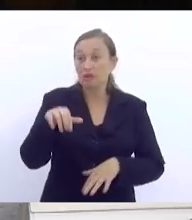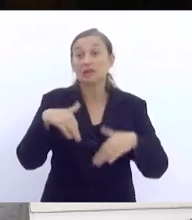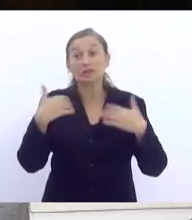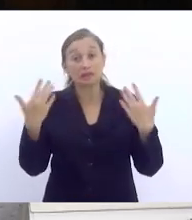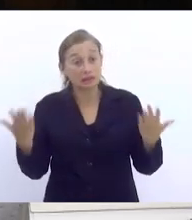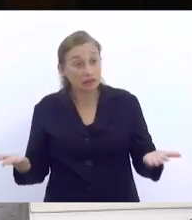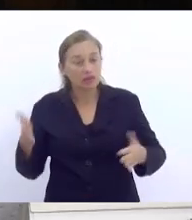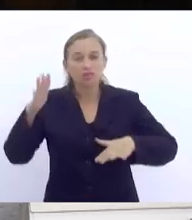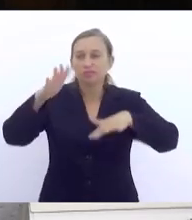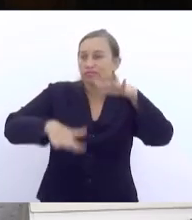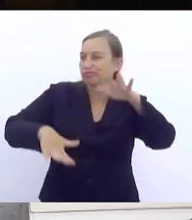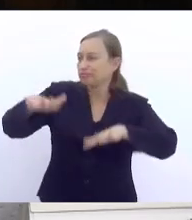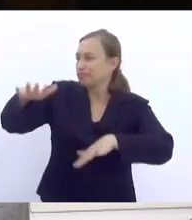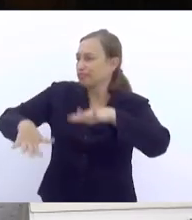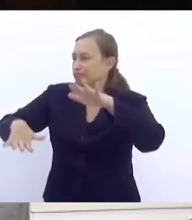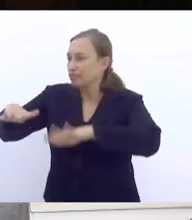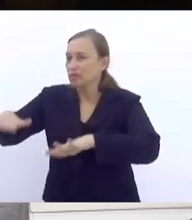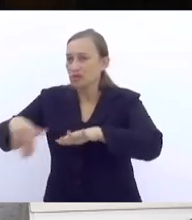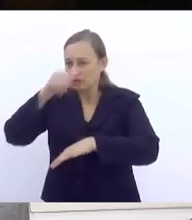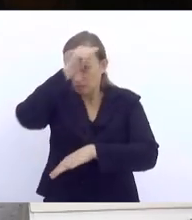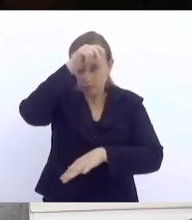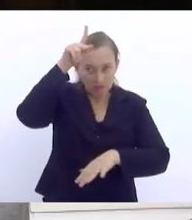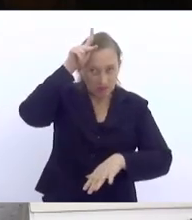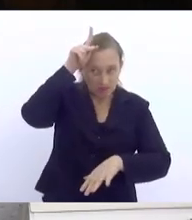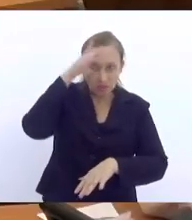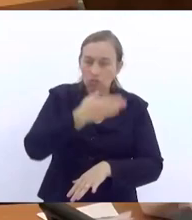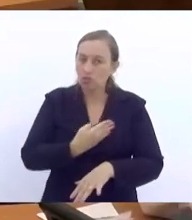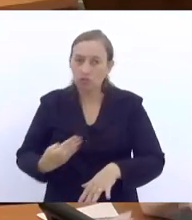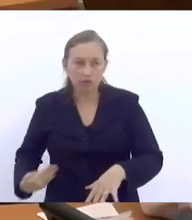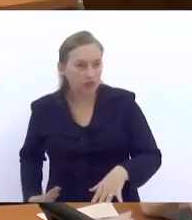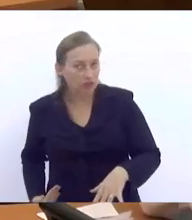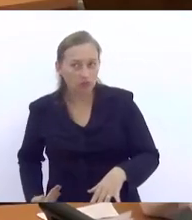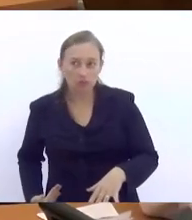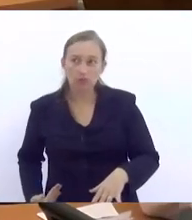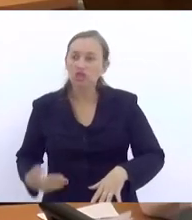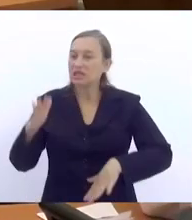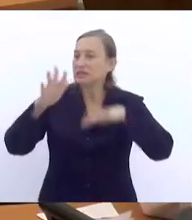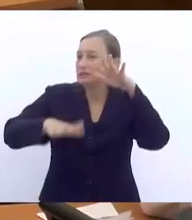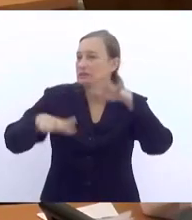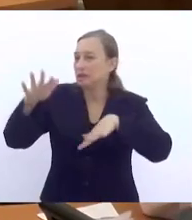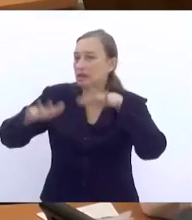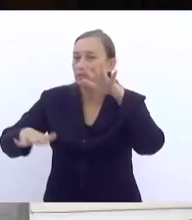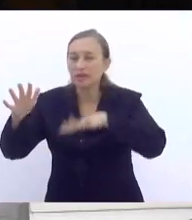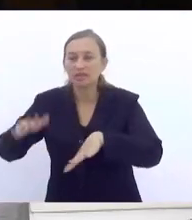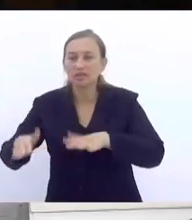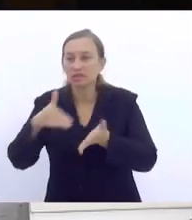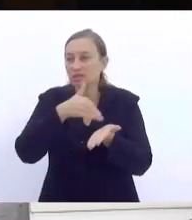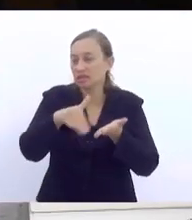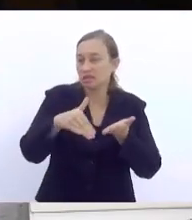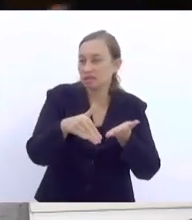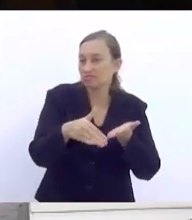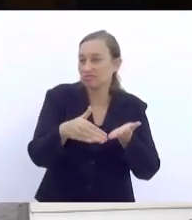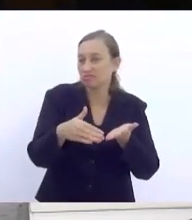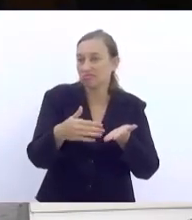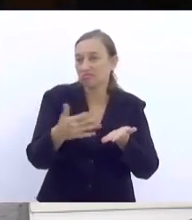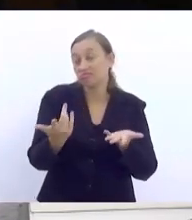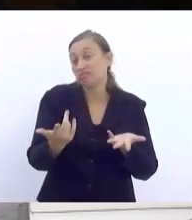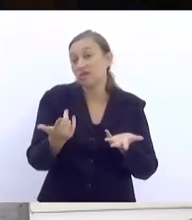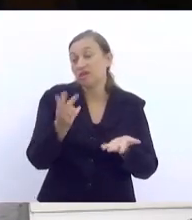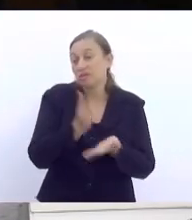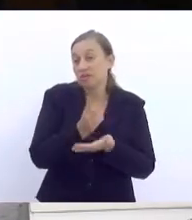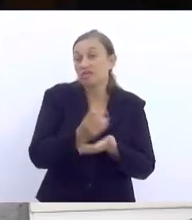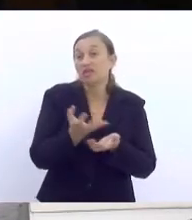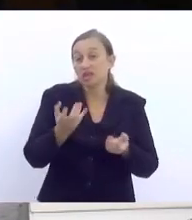Então, independe de prefeito, independe de governador, independe de secretário, ainda que ele queira